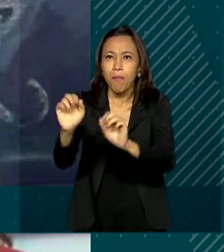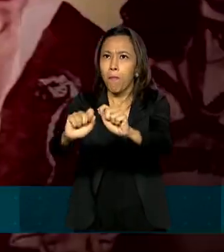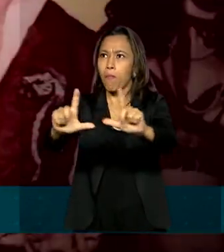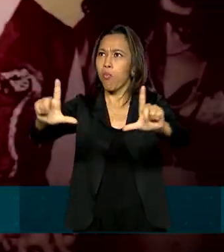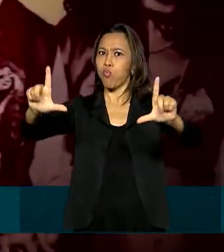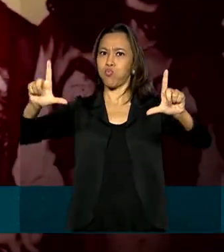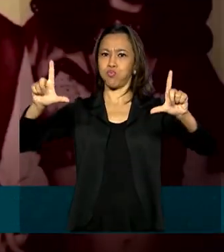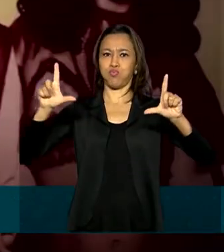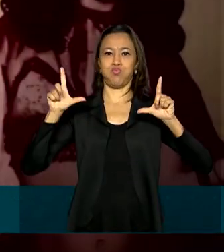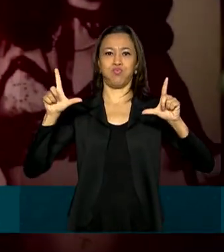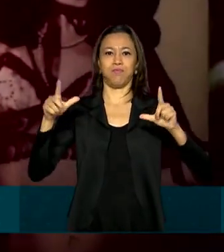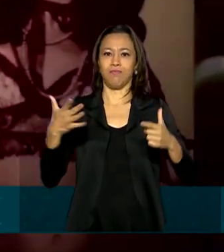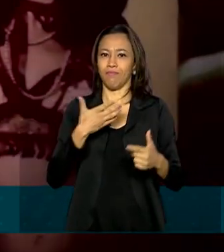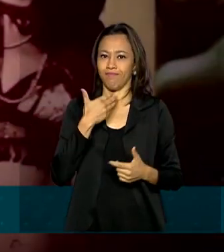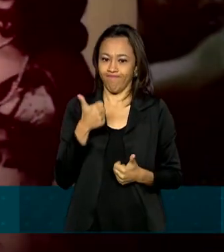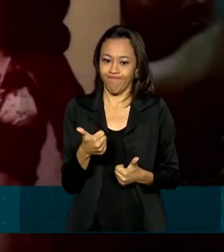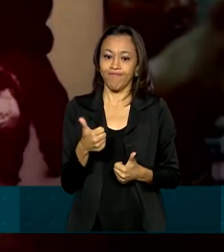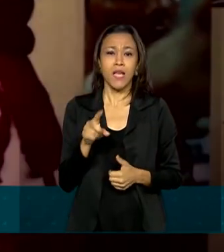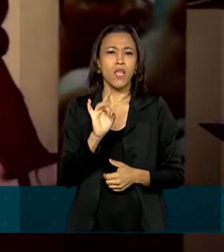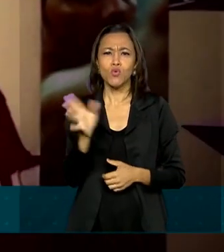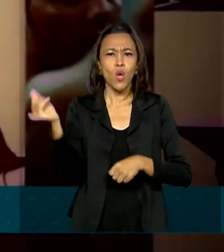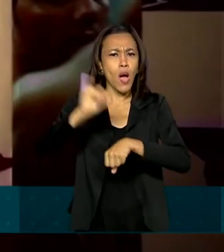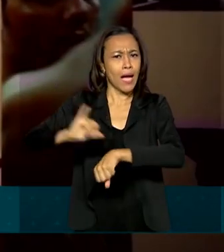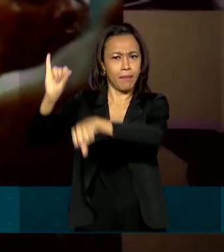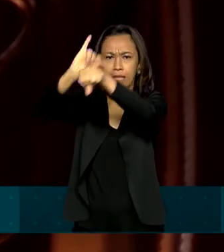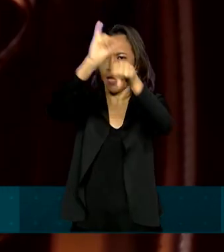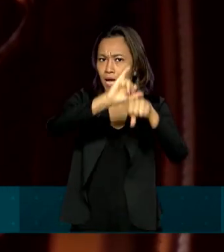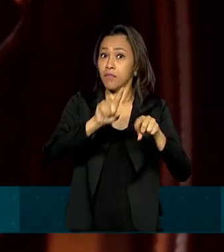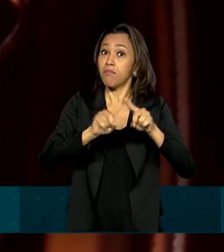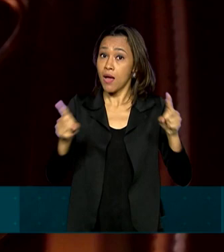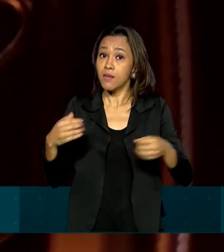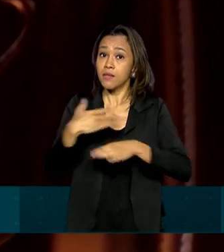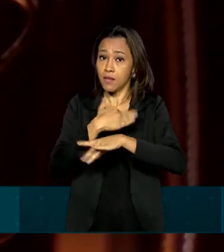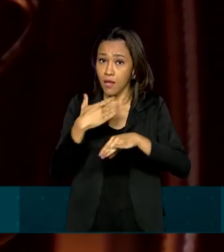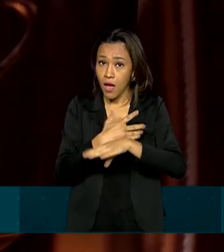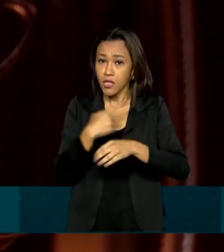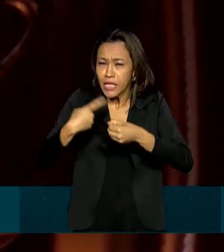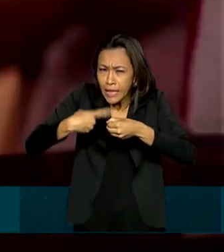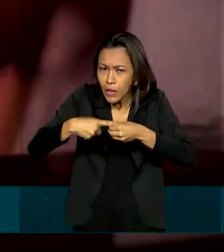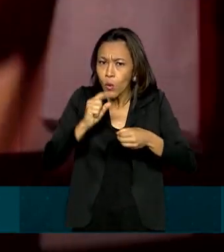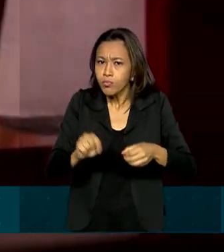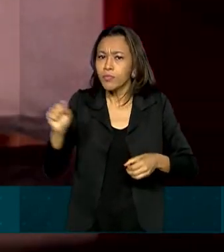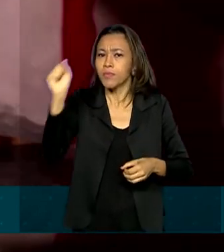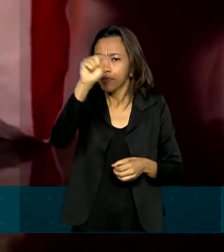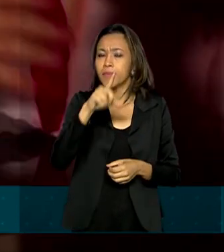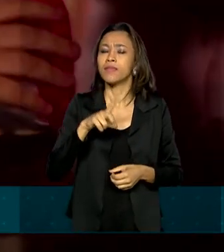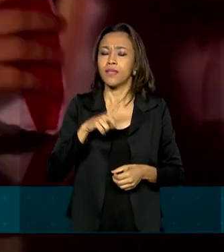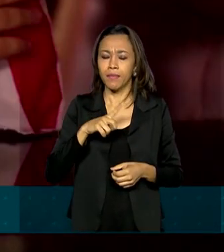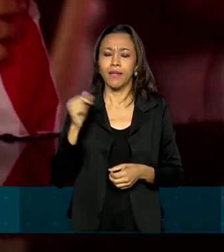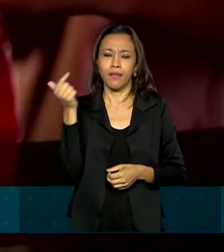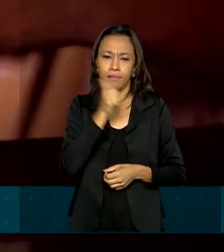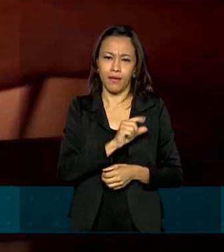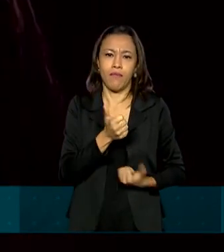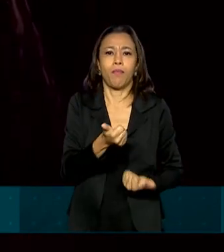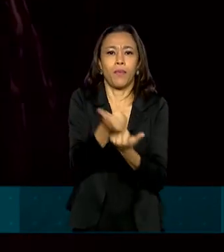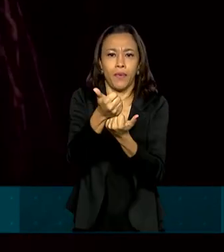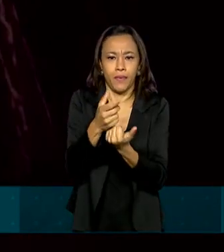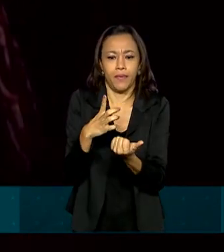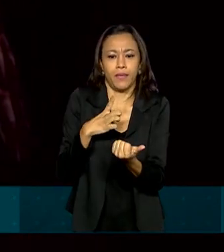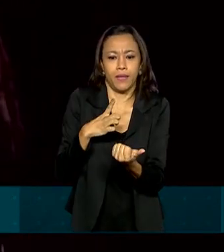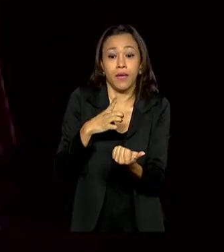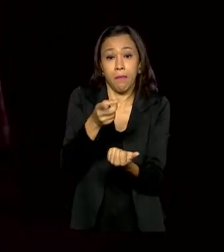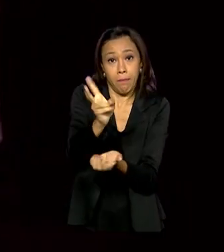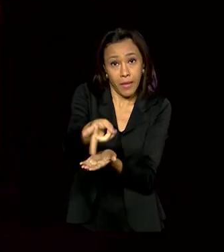grande. E não só capitais, mas as cidades do interior também foram beneficiadas e estão conseguindo